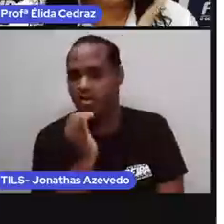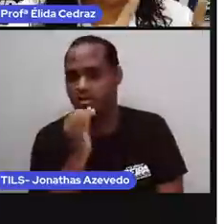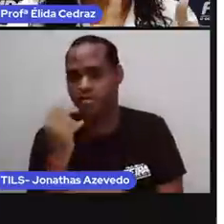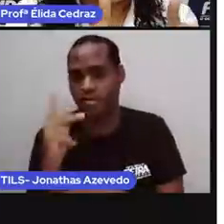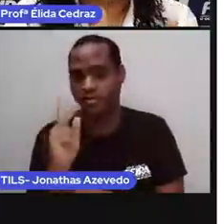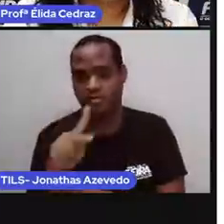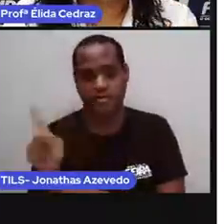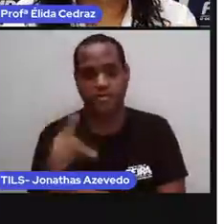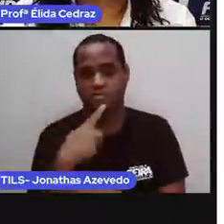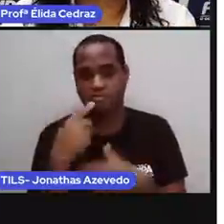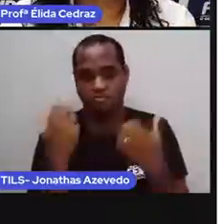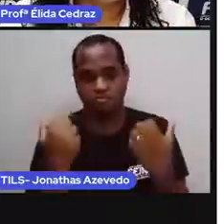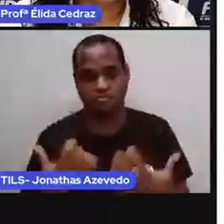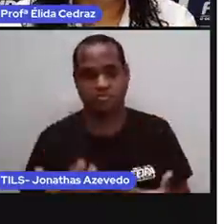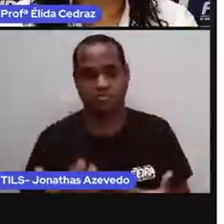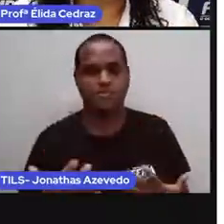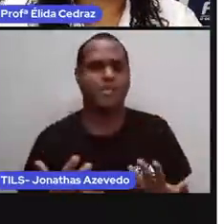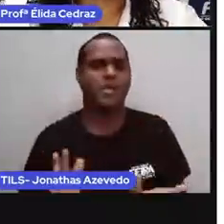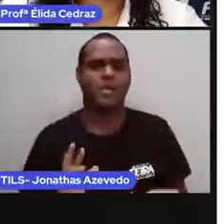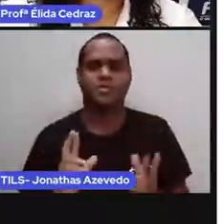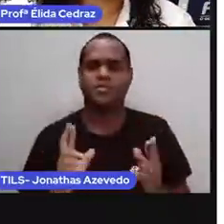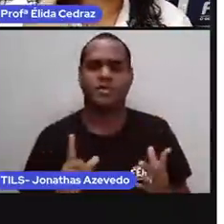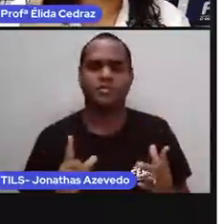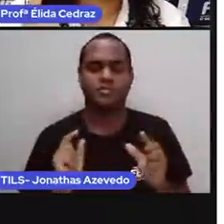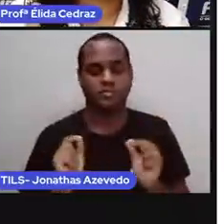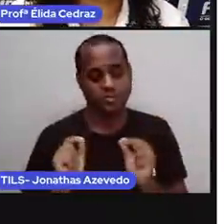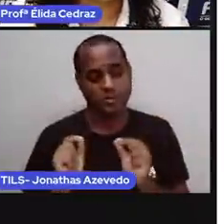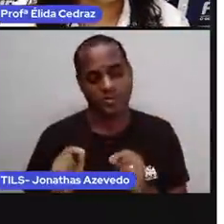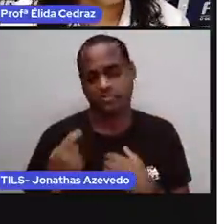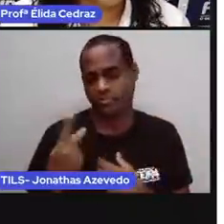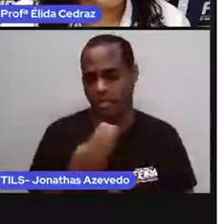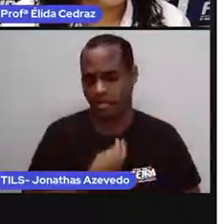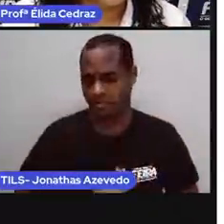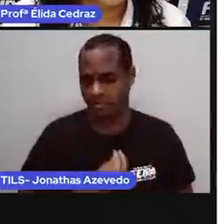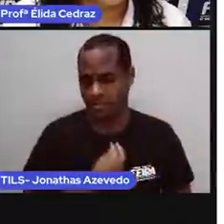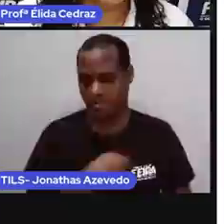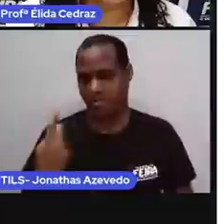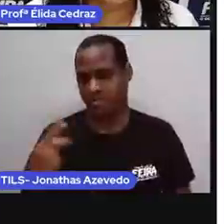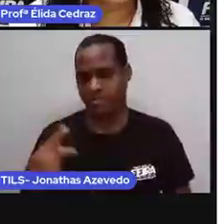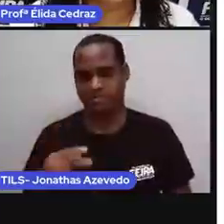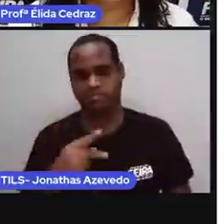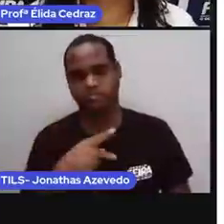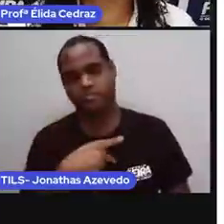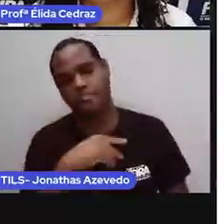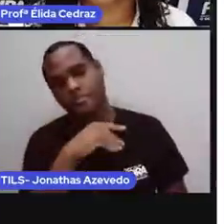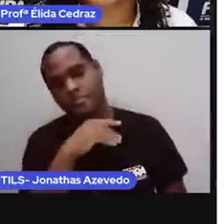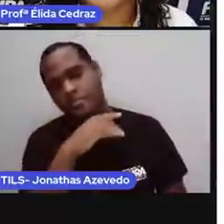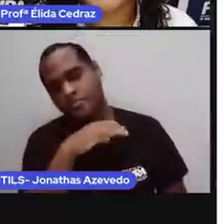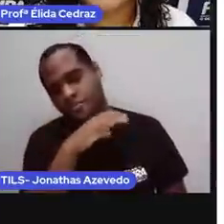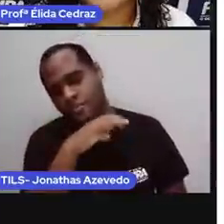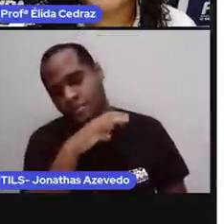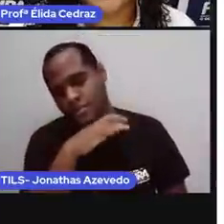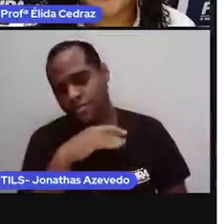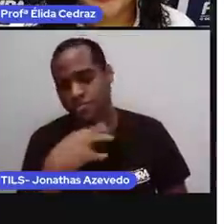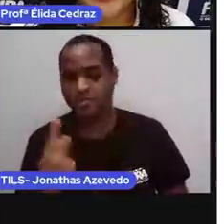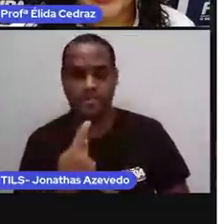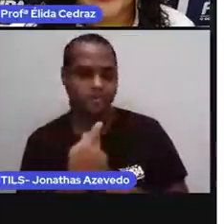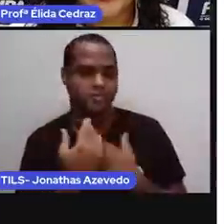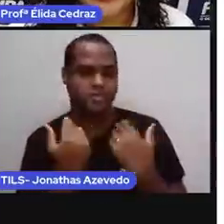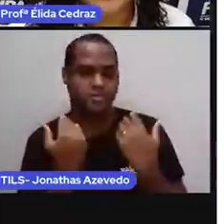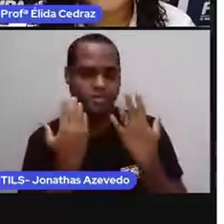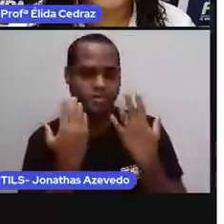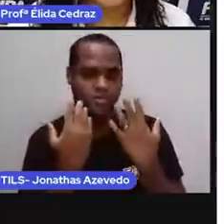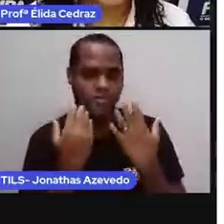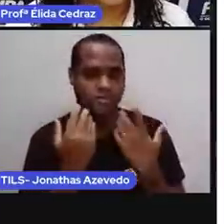deu. Qual é a diferença entre o tempo de vida da jaguatirica e do leão dourado, do mico